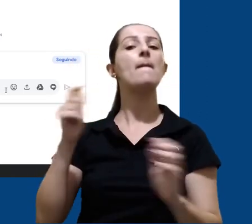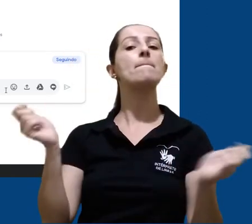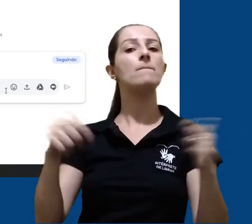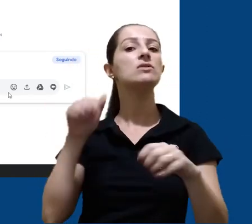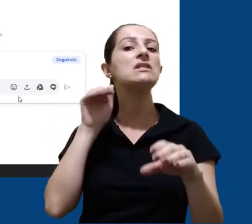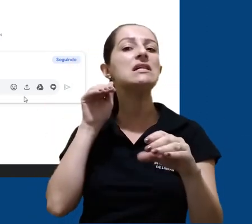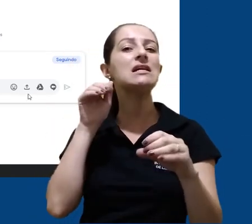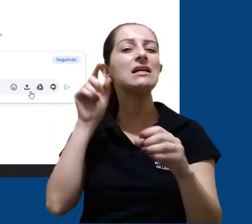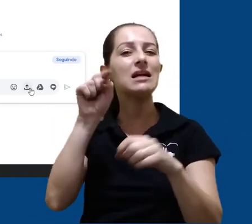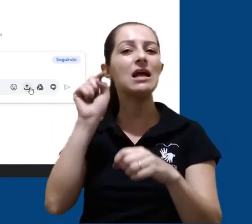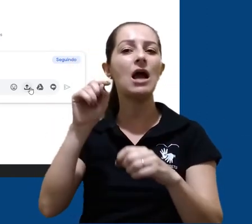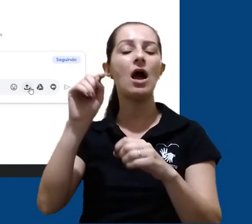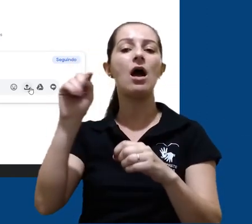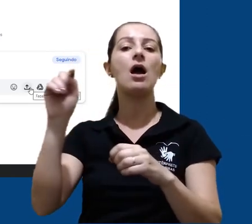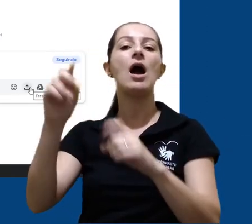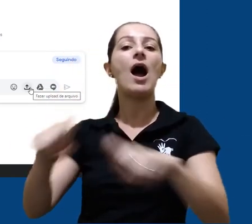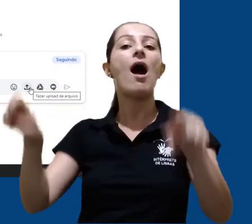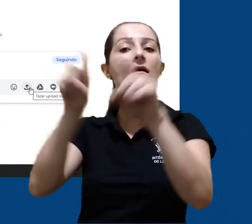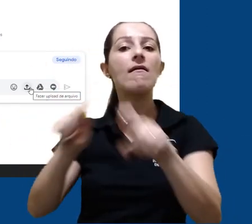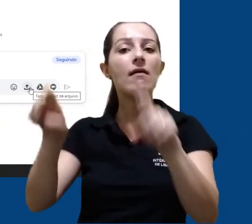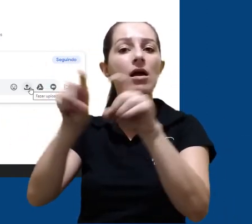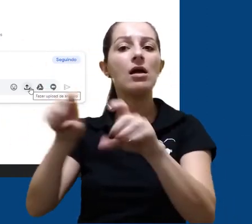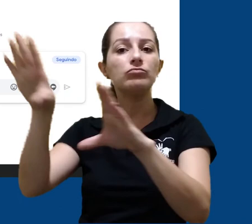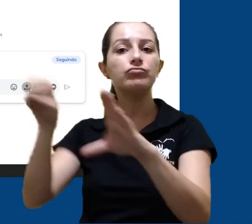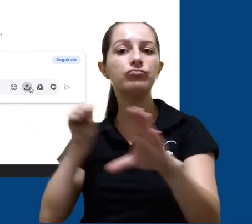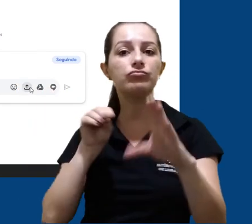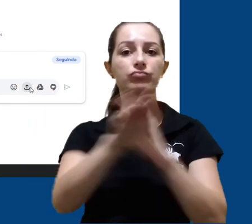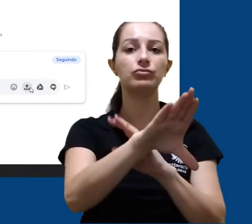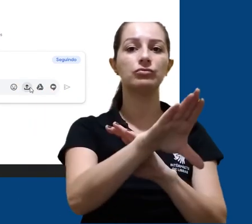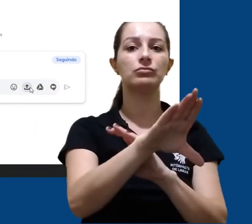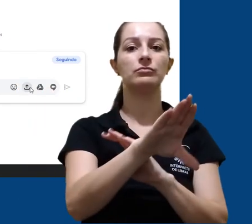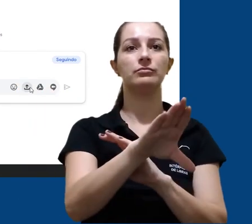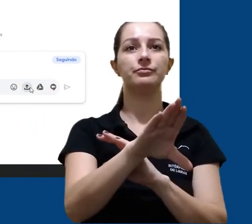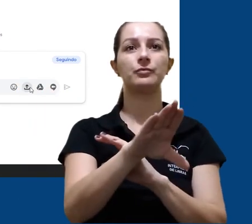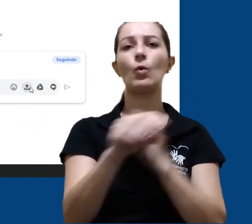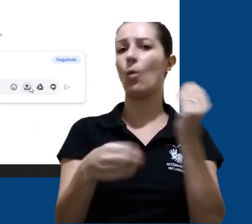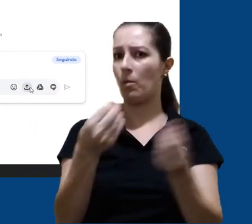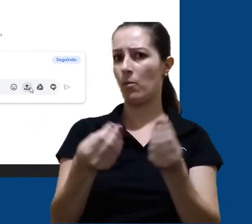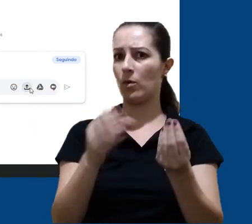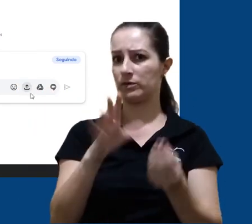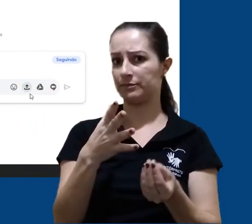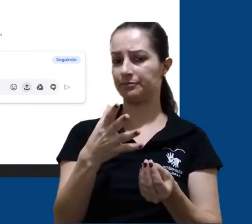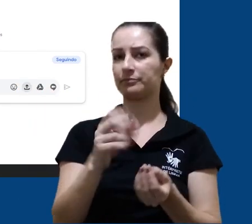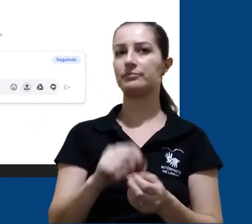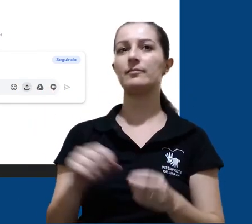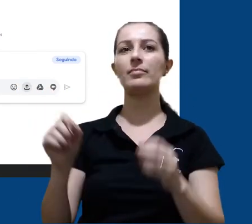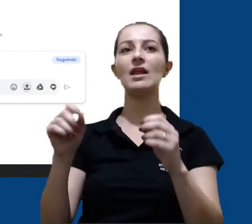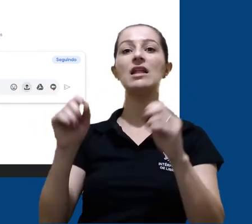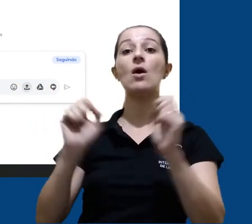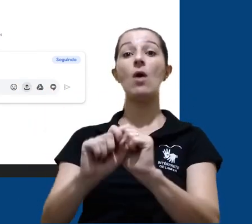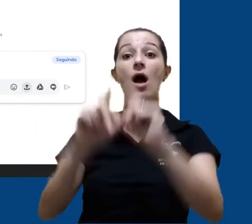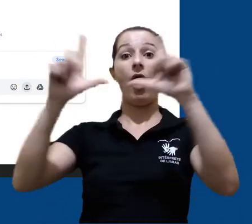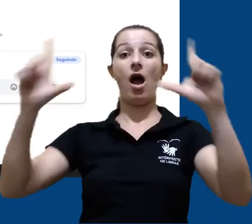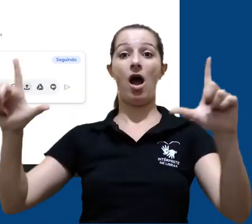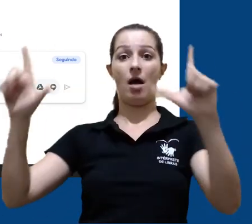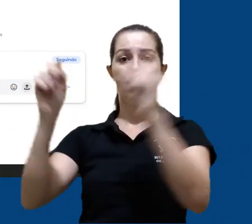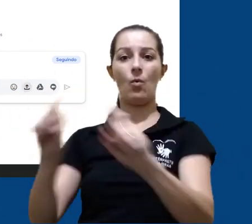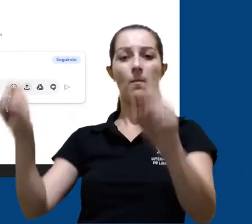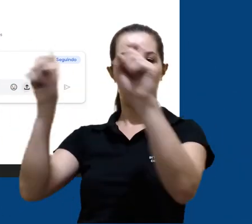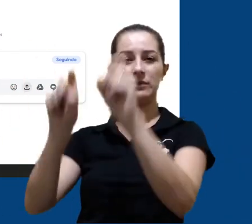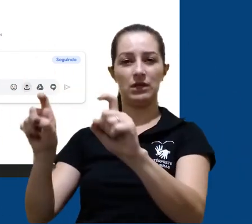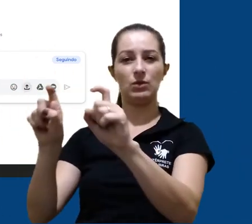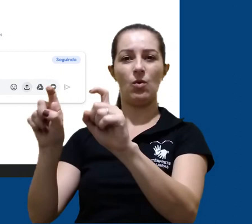clicamos no ícone fazer upload de arquivo. A seguir, teremos uma janela direto no nosso